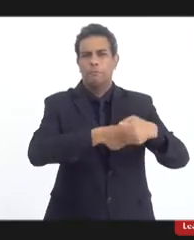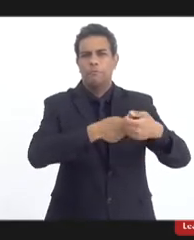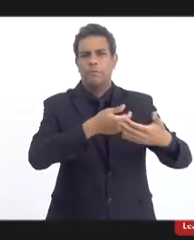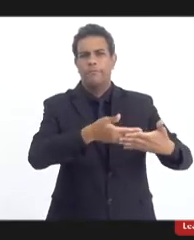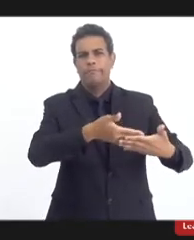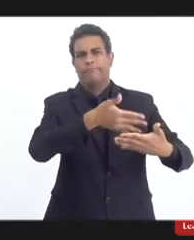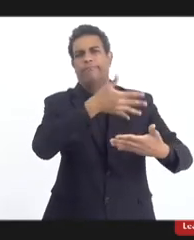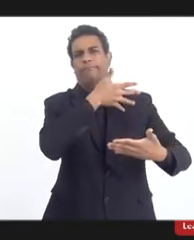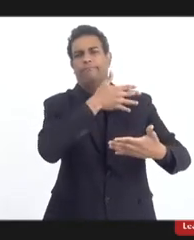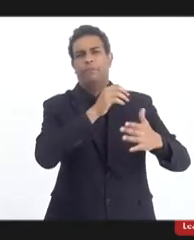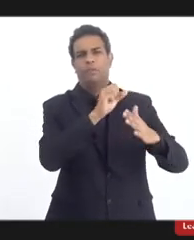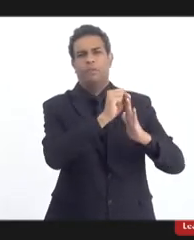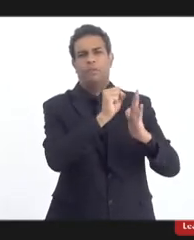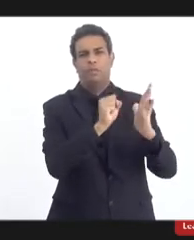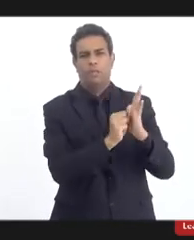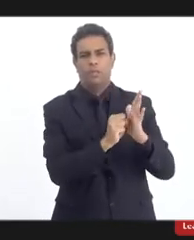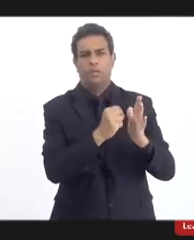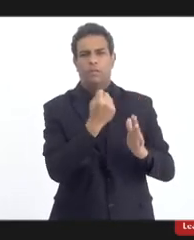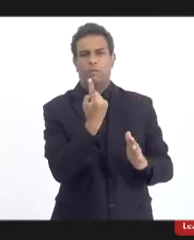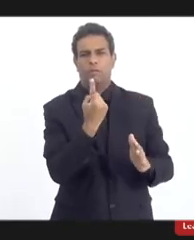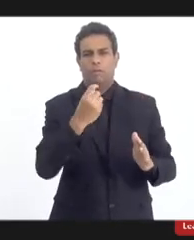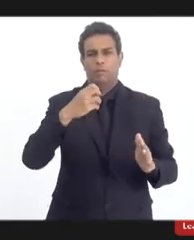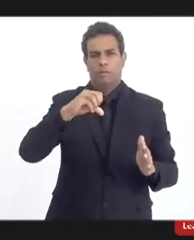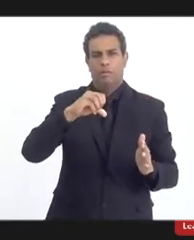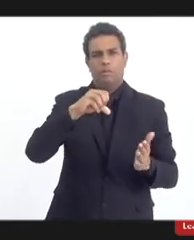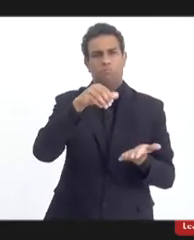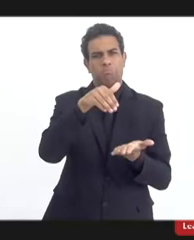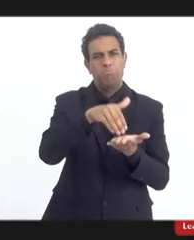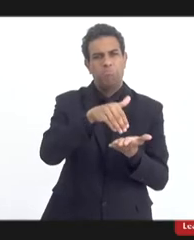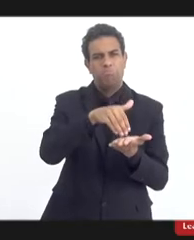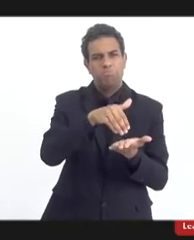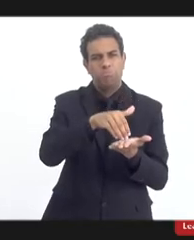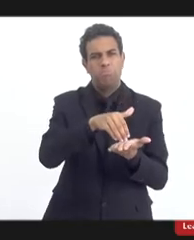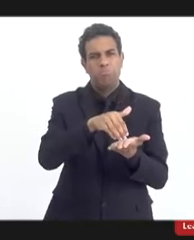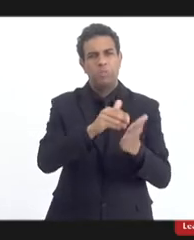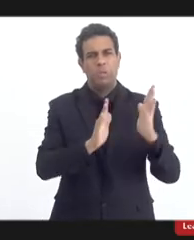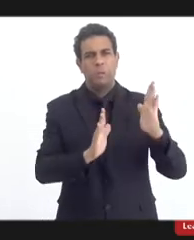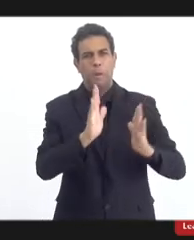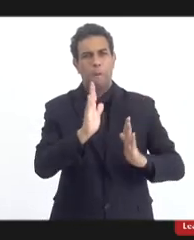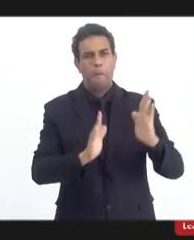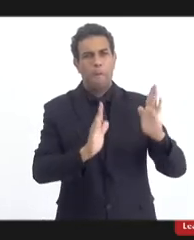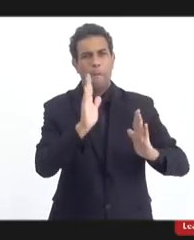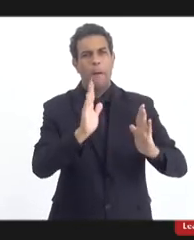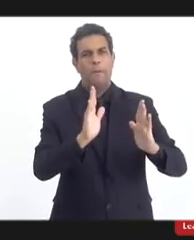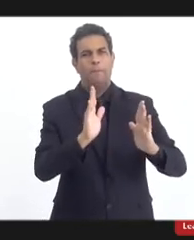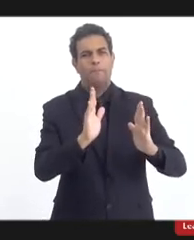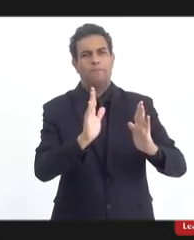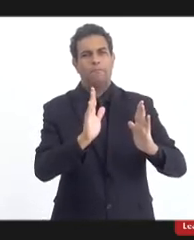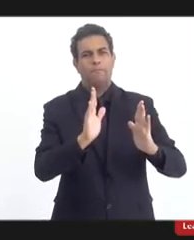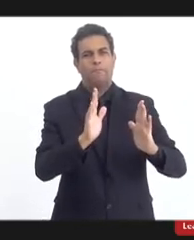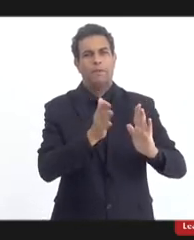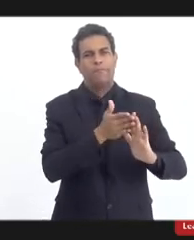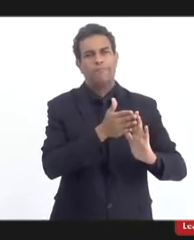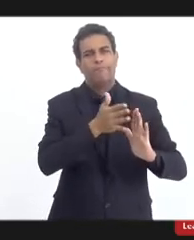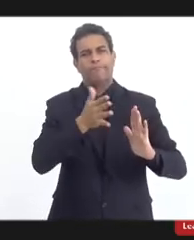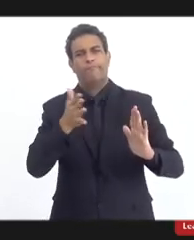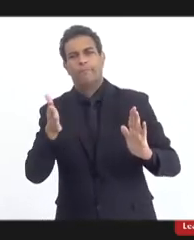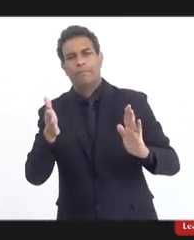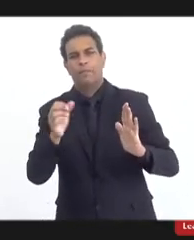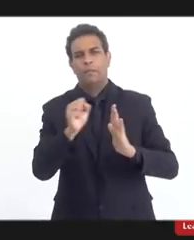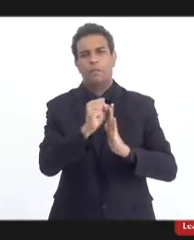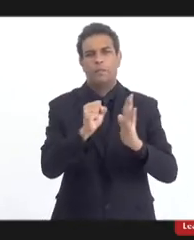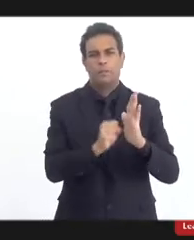XIX, no início do século XIX, no transcurso do século XIX,